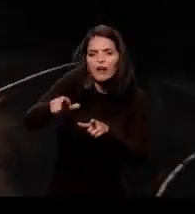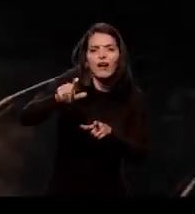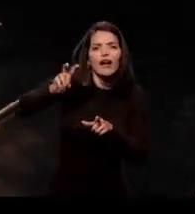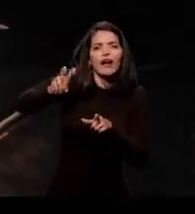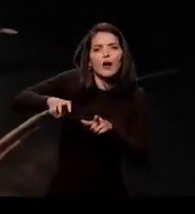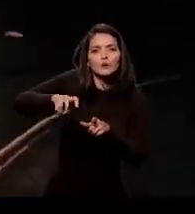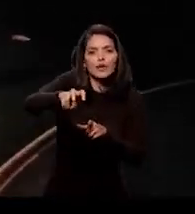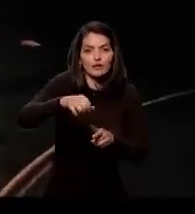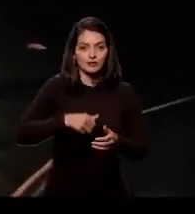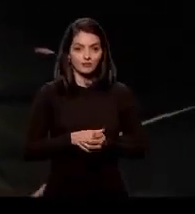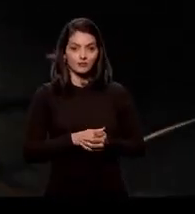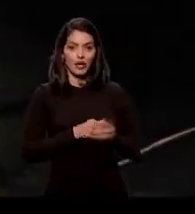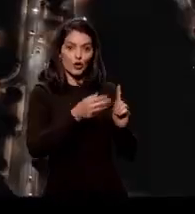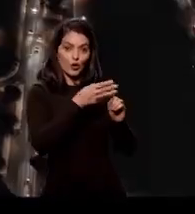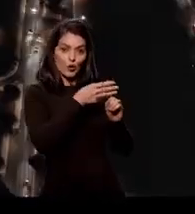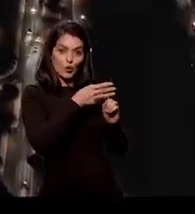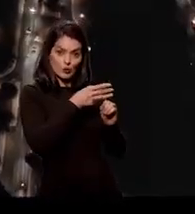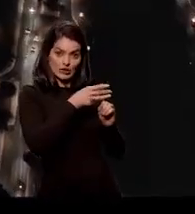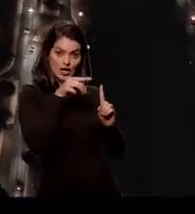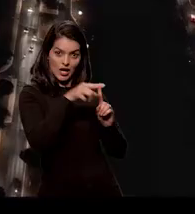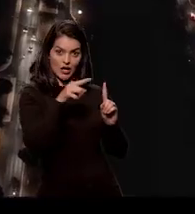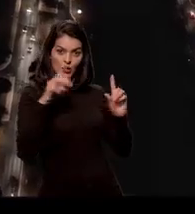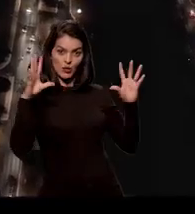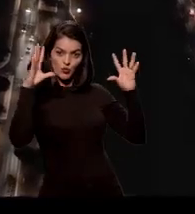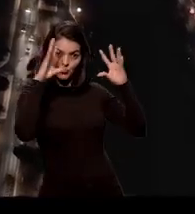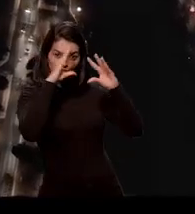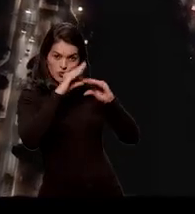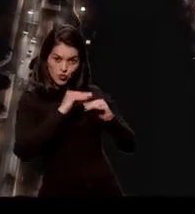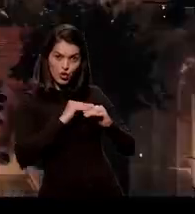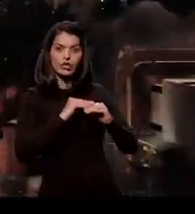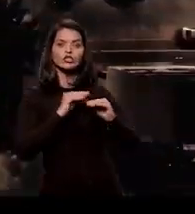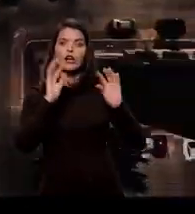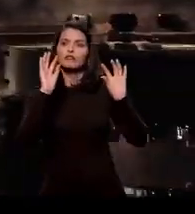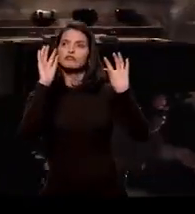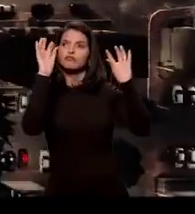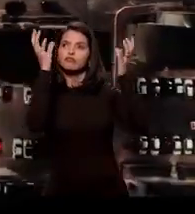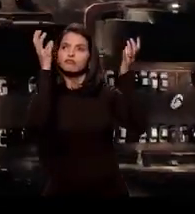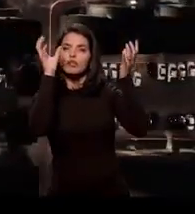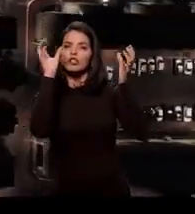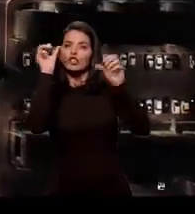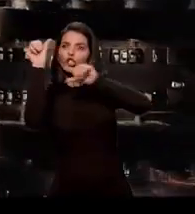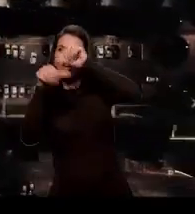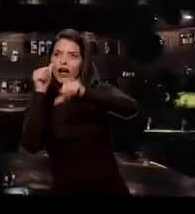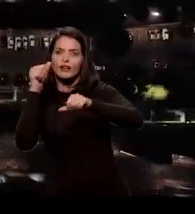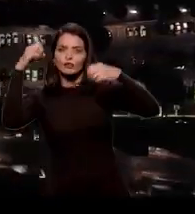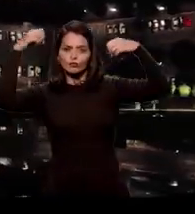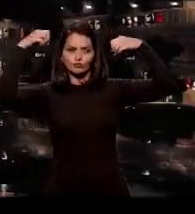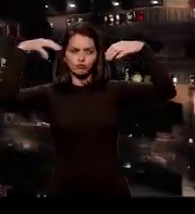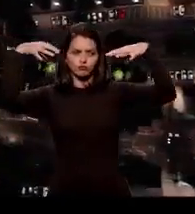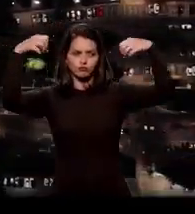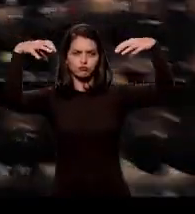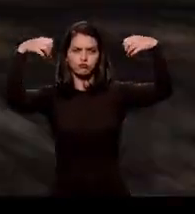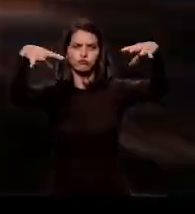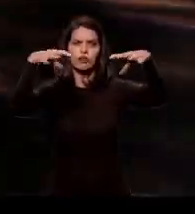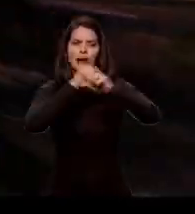Anoiteceu, mas o cruzeiro não escurece. Toda a iluminação foi trocada e lâmpadas LED garantem mais segurança.